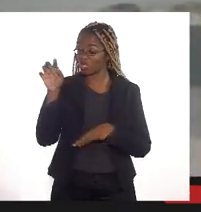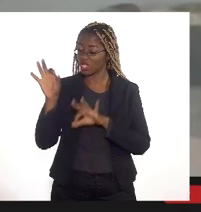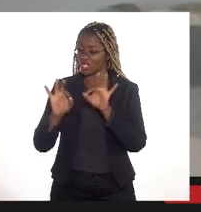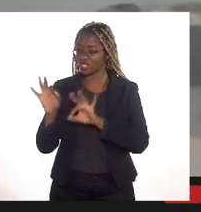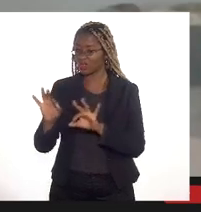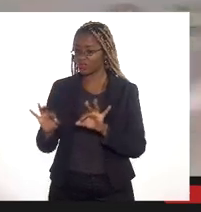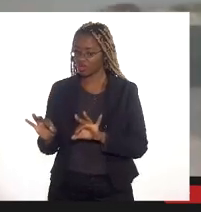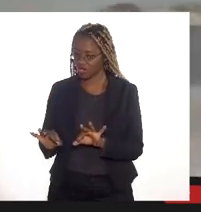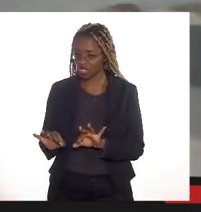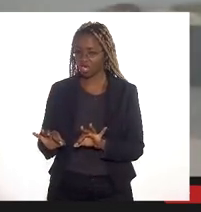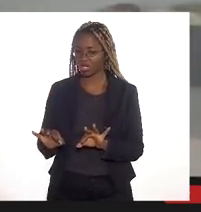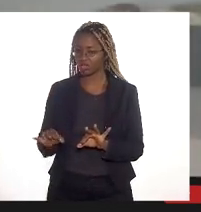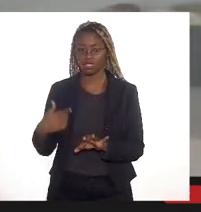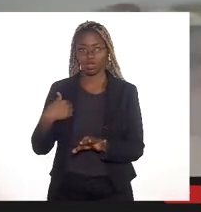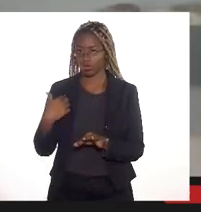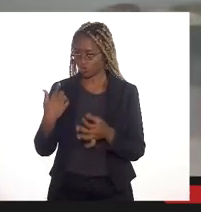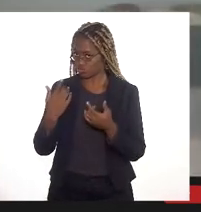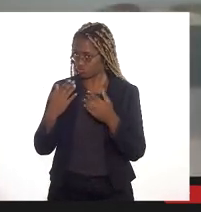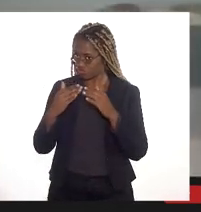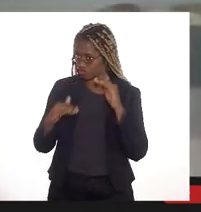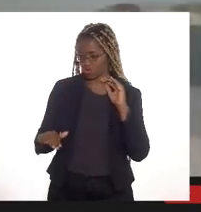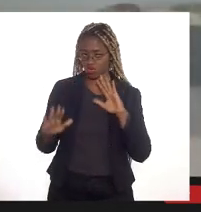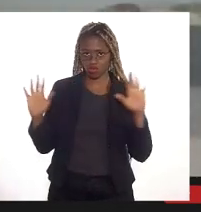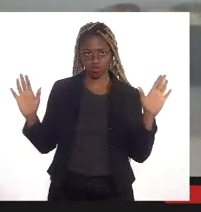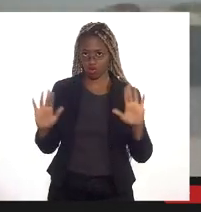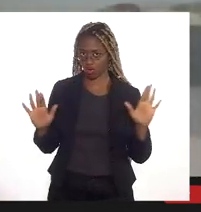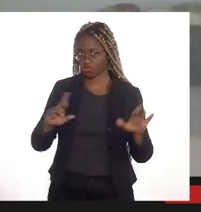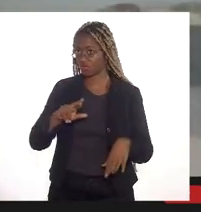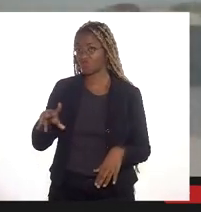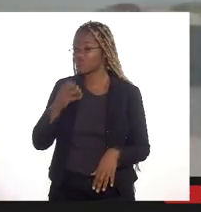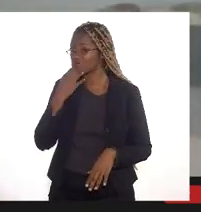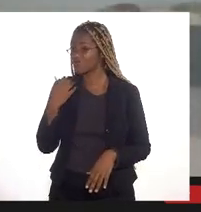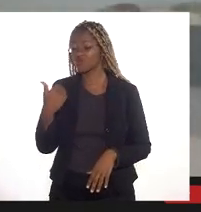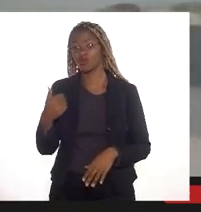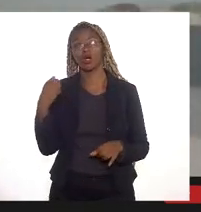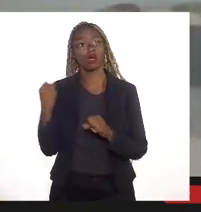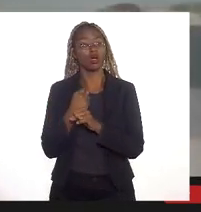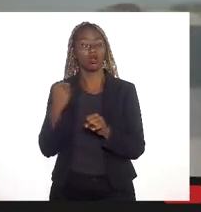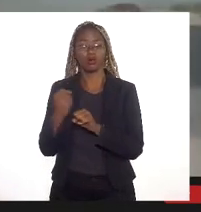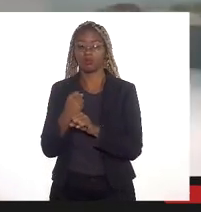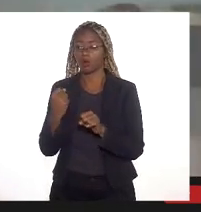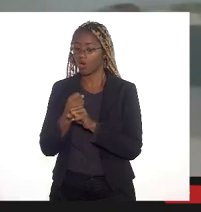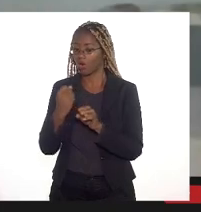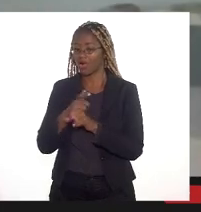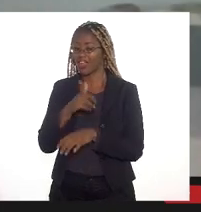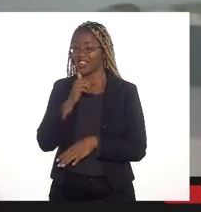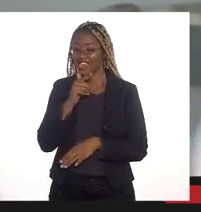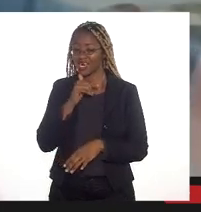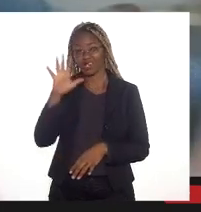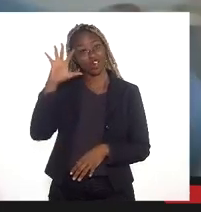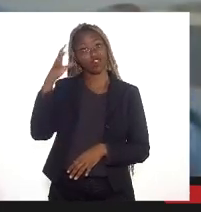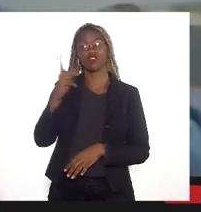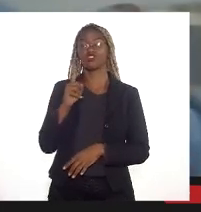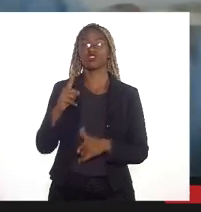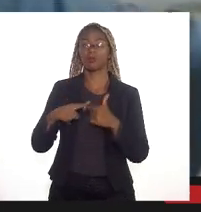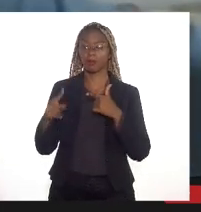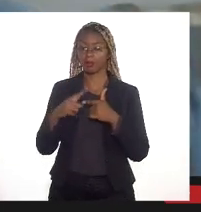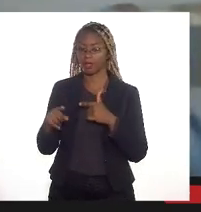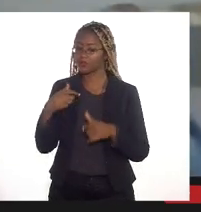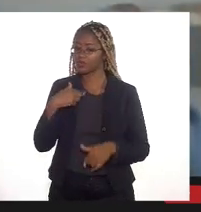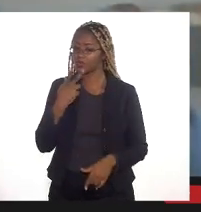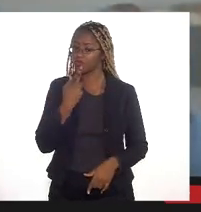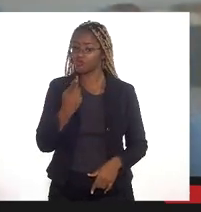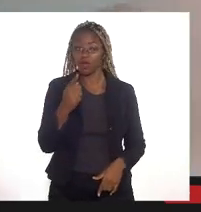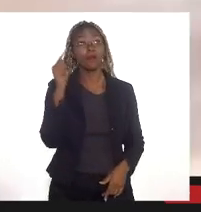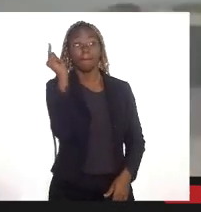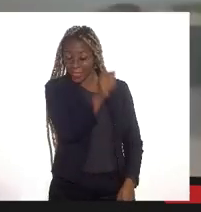do doutor Canedo totalmente contra não é sustentável é uma obra de recursos hídricos que não ataca a causa do problema e eu digo isso na